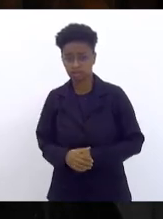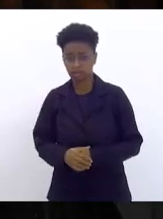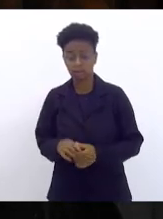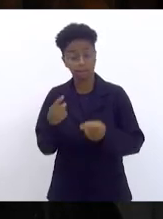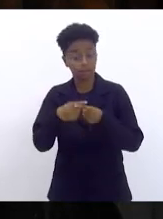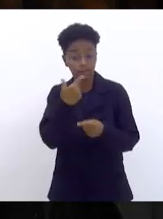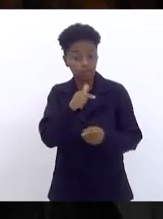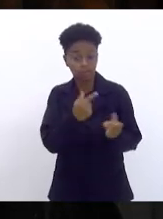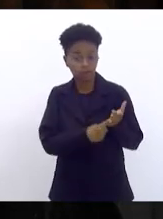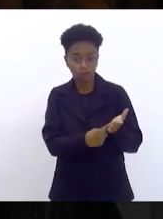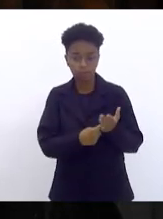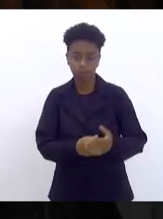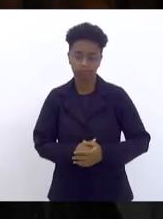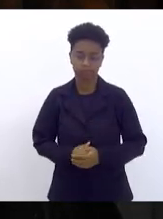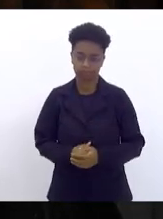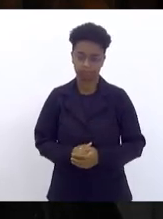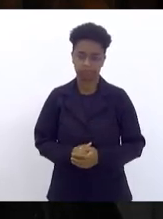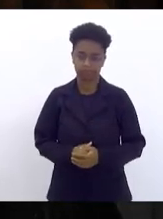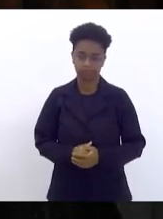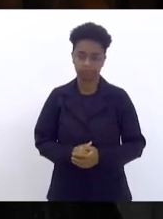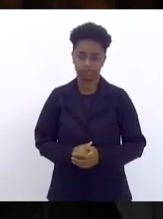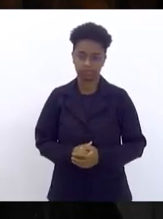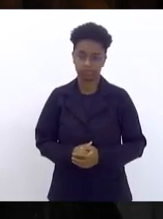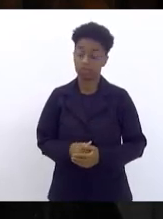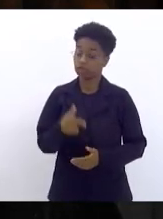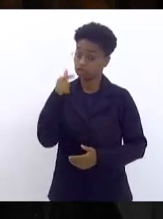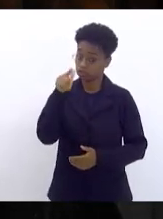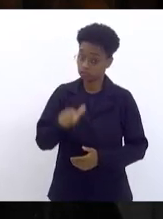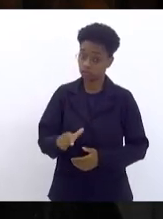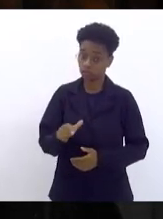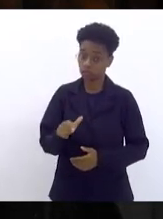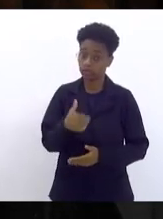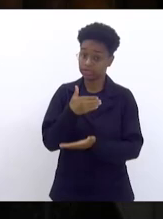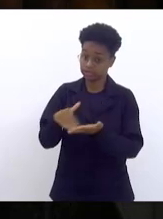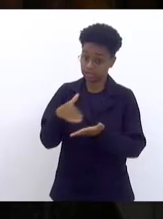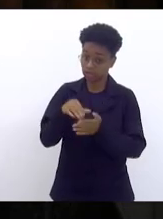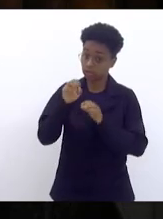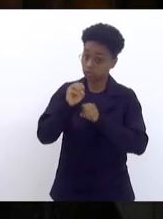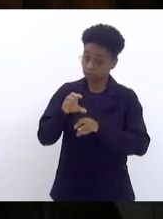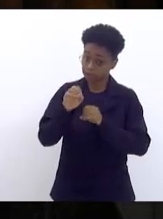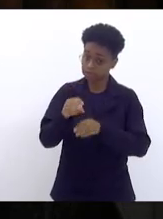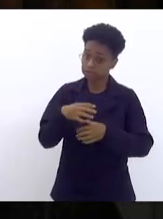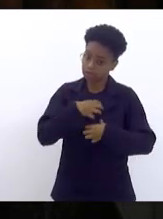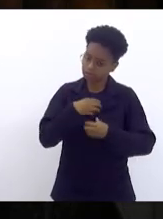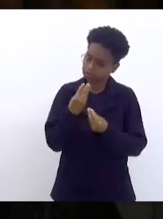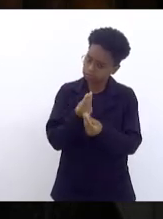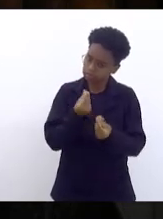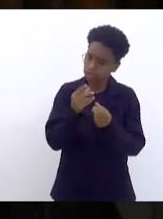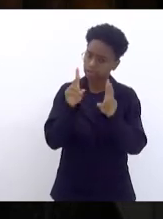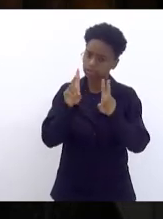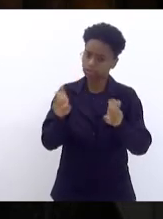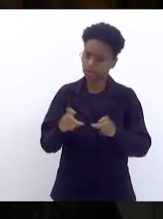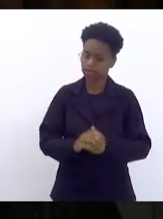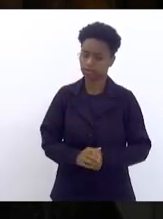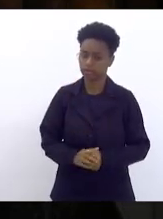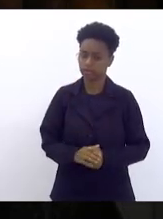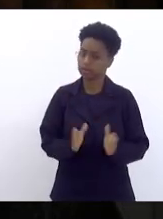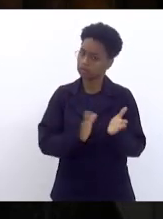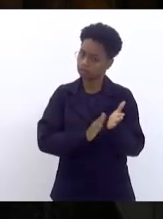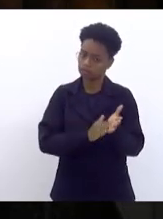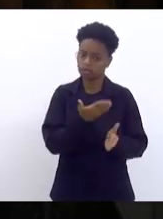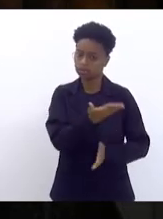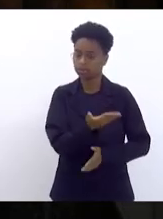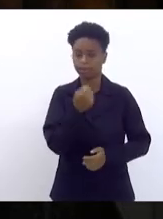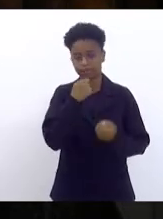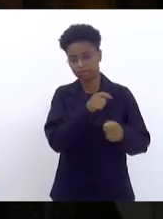compromisso. Mais uma vez, a Seduc vem sendo sensível ao tema, vem cobrando,